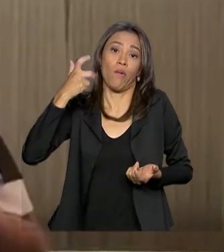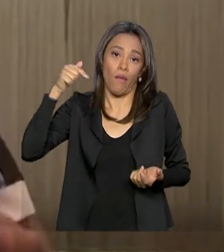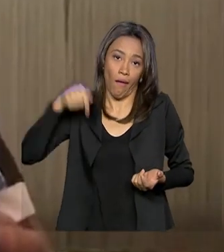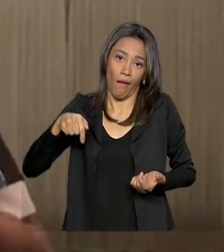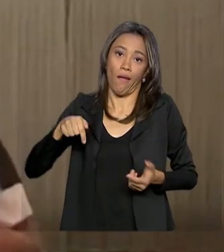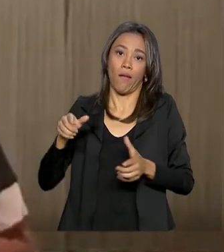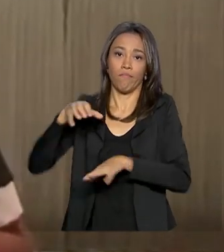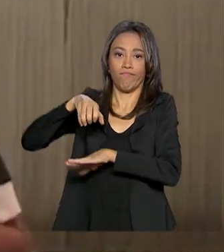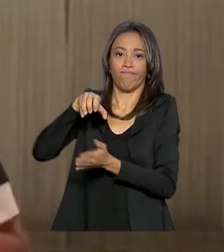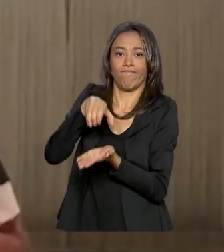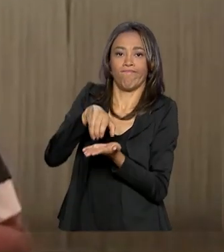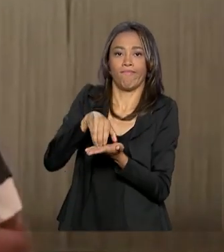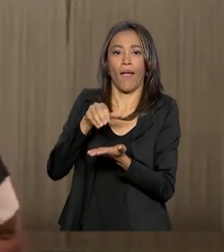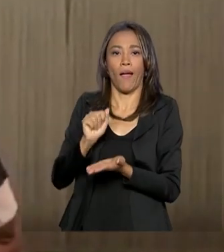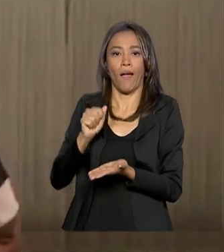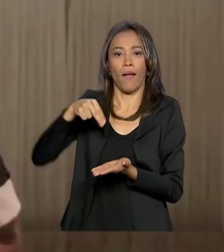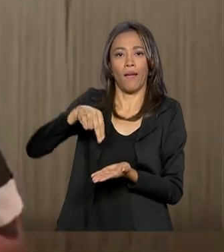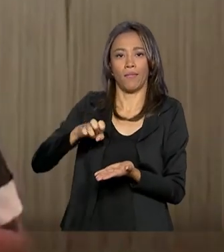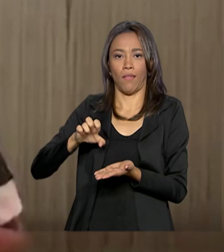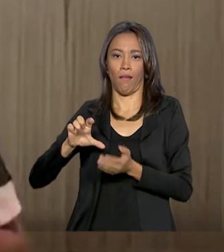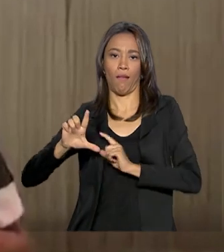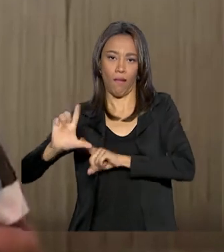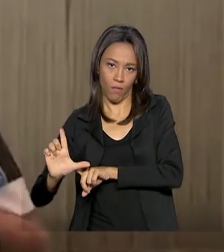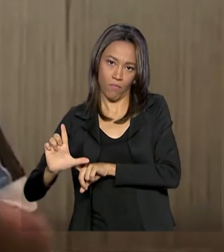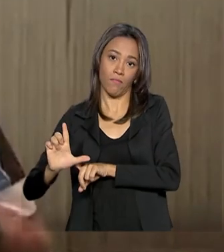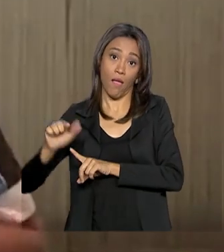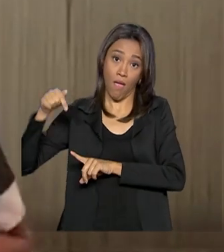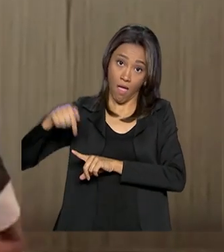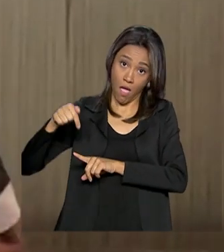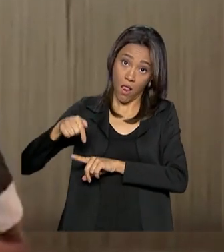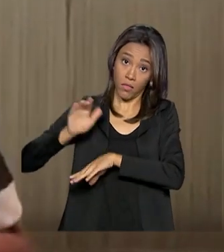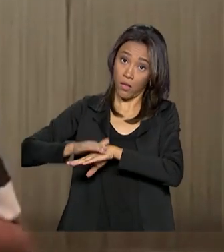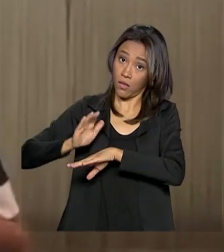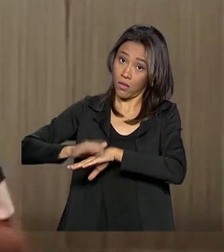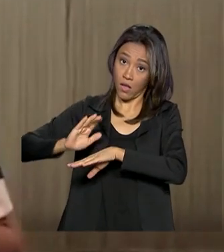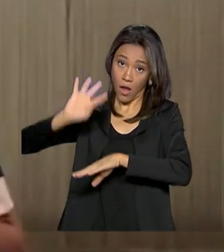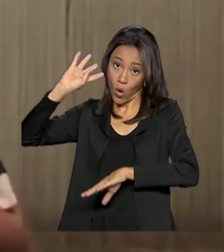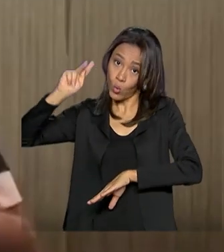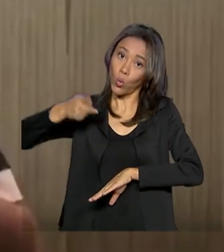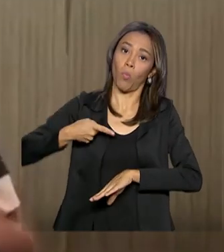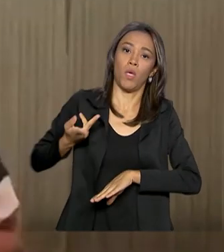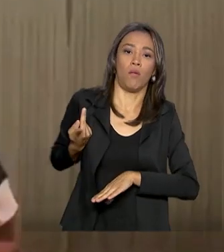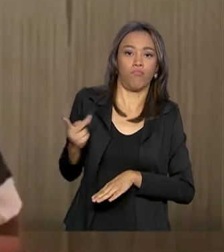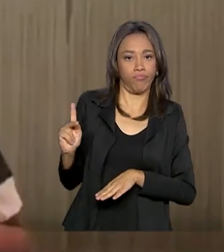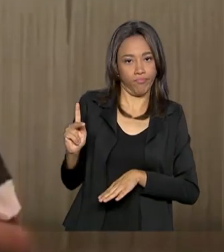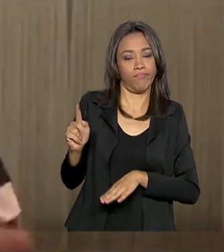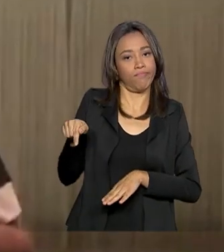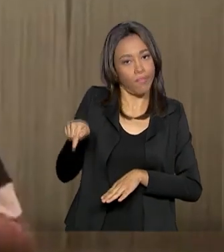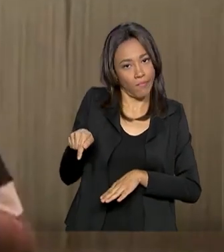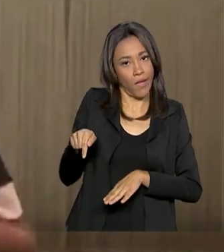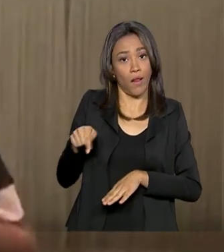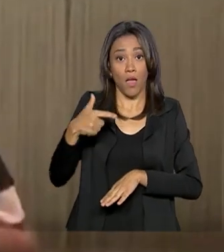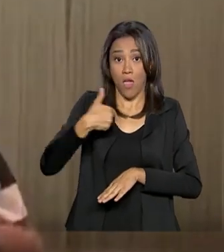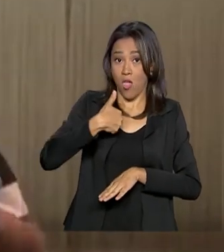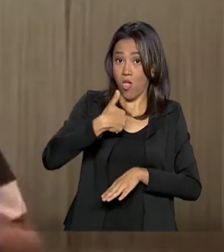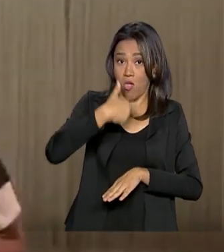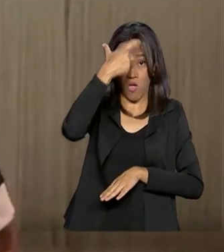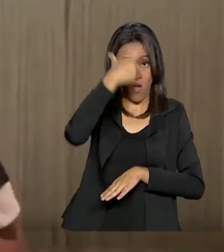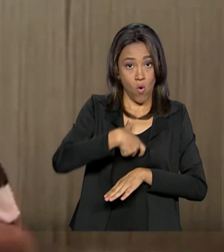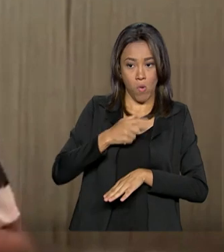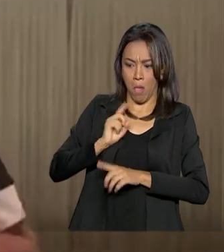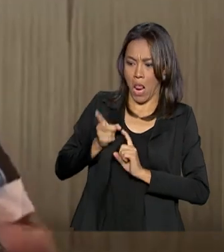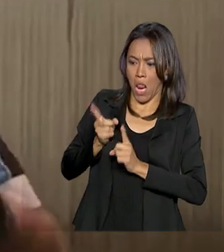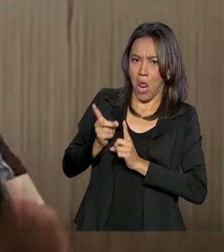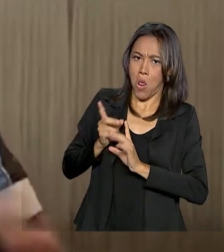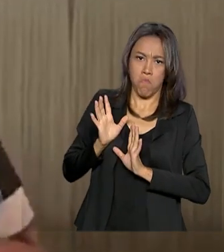é a Agência Nacional de Energia Elétrica. É uma agência autônoma. Os seus integrantes têm mandato. Eu não tenho qualquer ingerência sobre